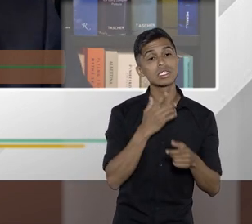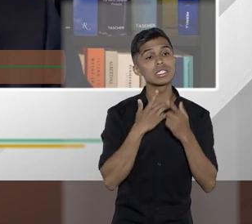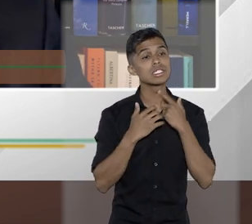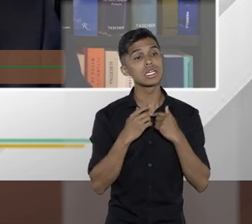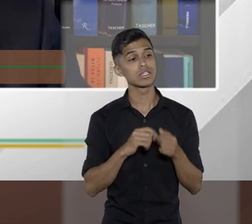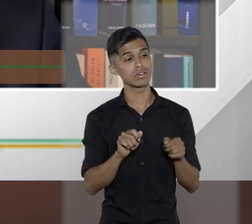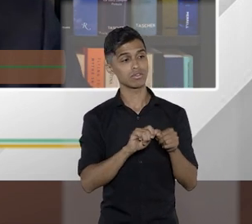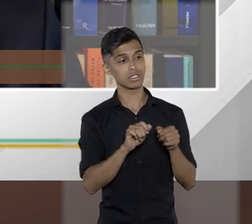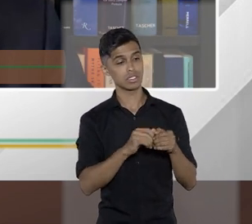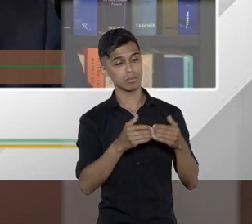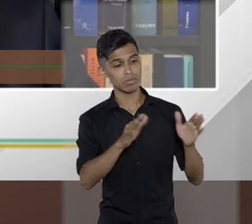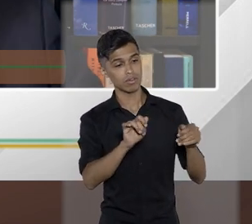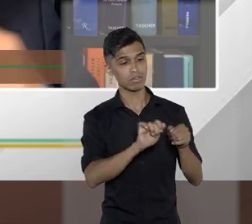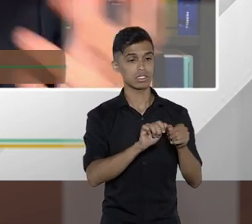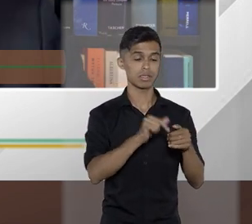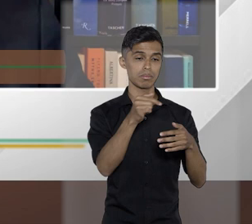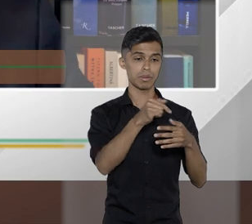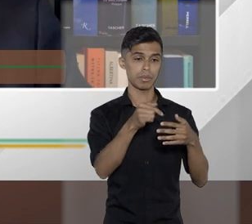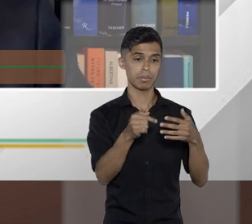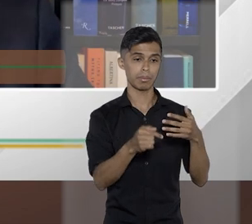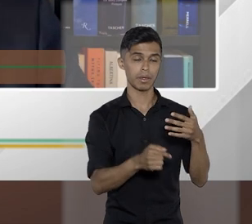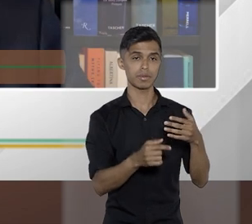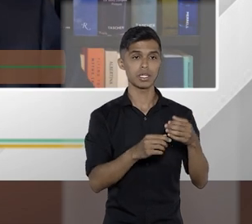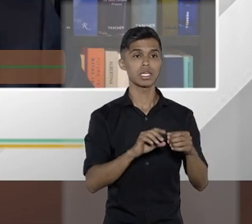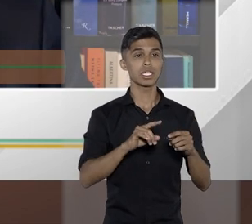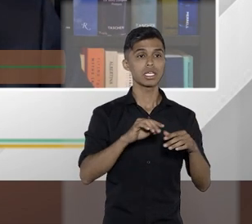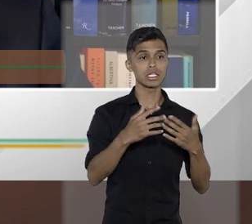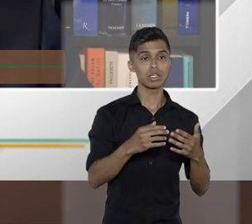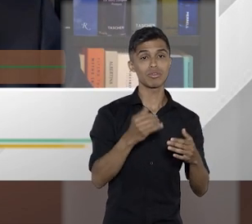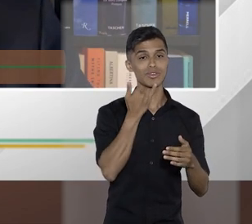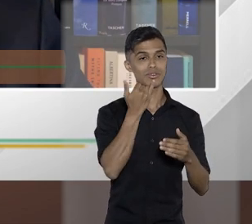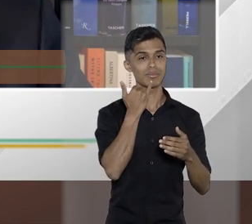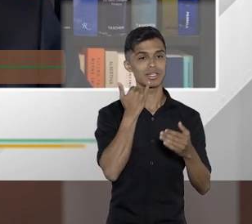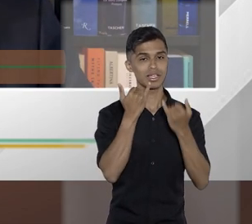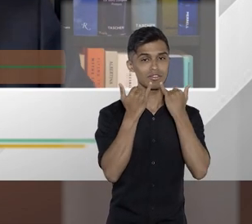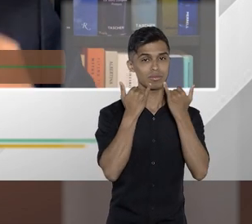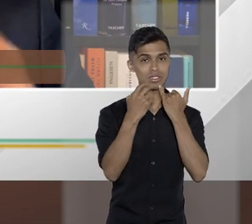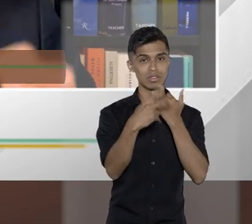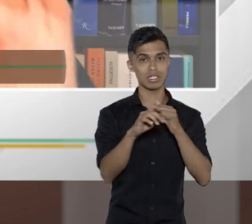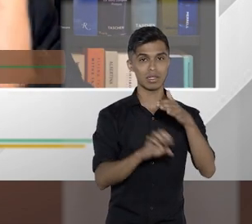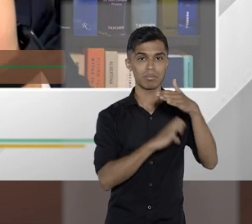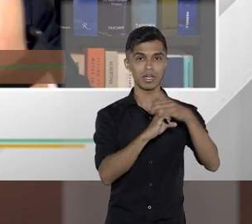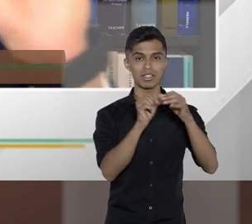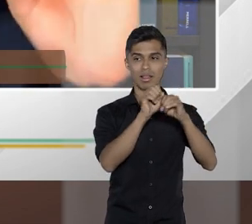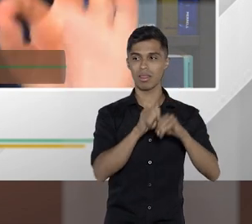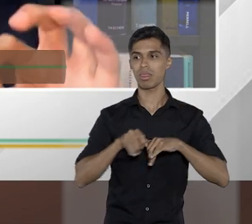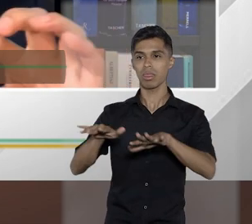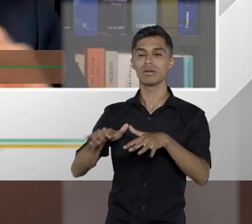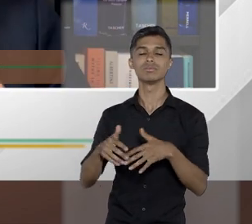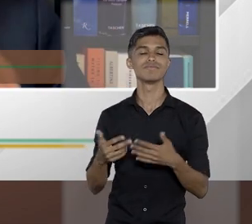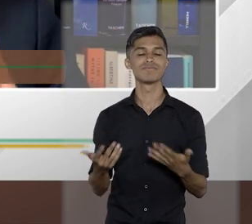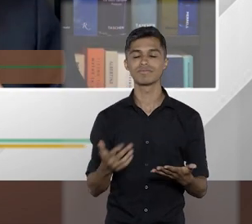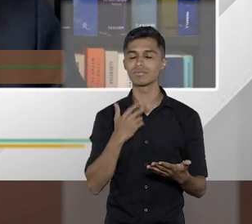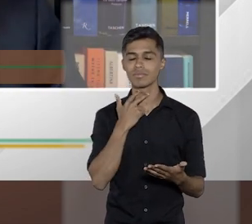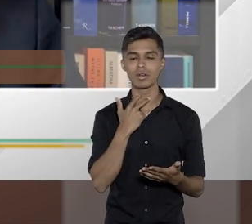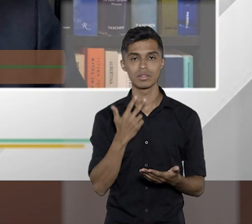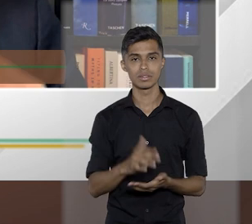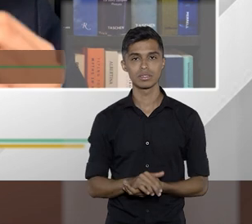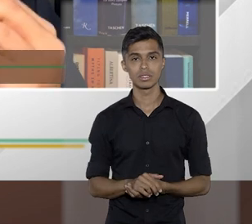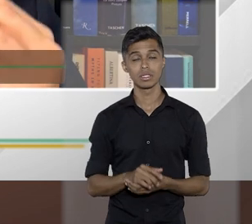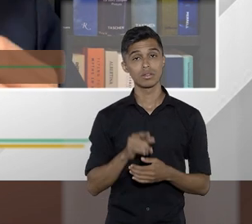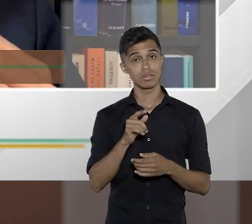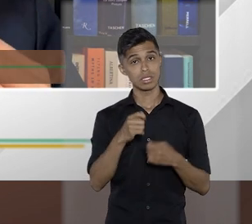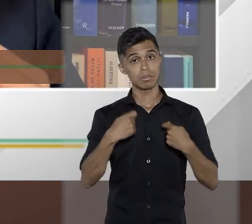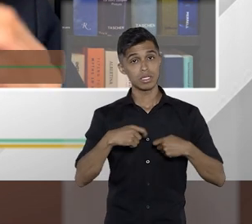parque para abril, você quer fazer isso, quer fazer aquilo e divulgar, de fato, dados das empresas. Eu acho que assim, uma coisa é você ter uma padronização e uma